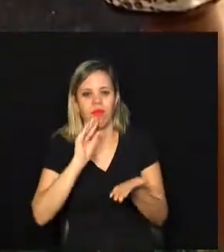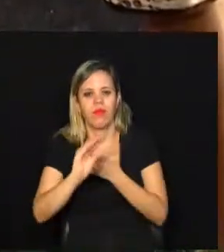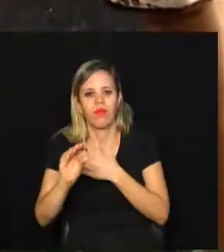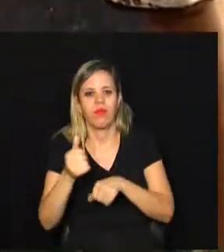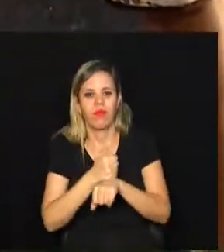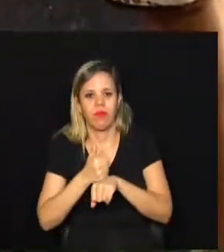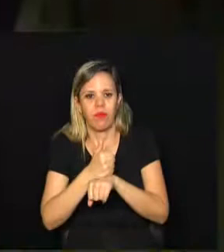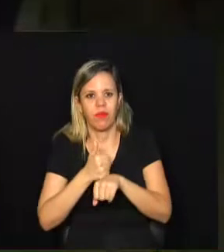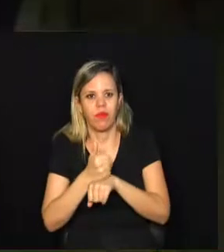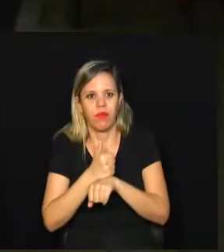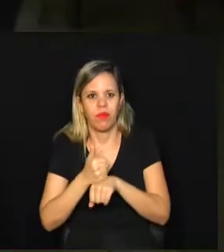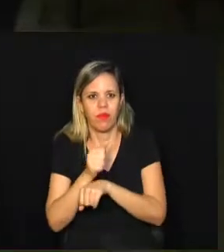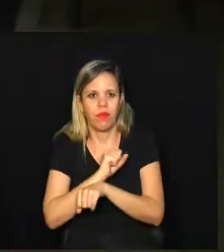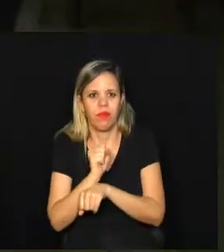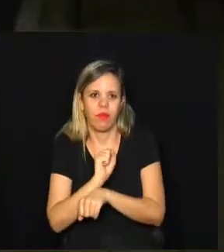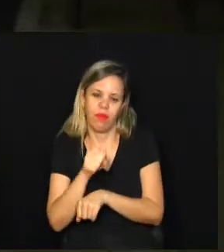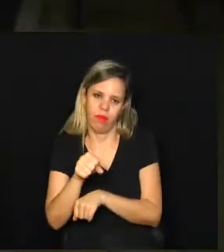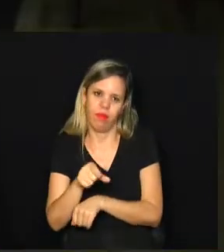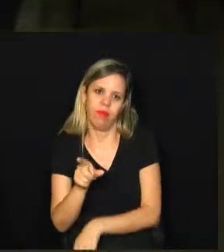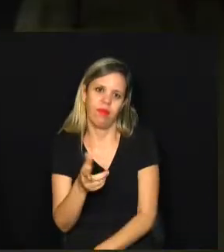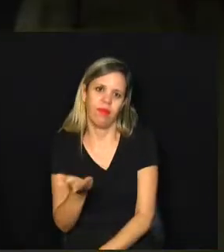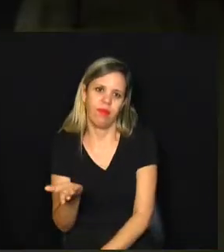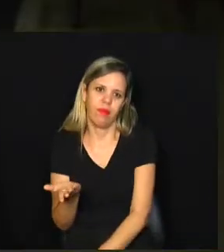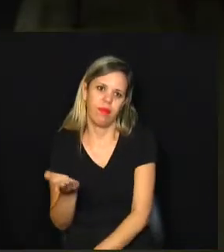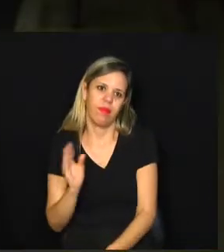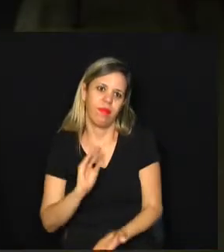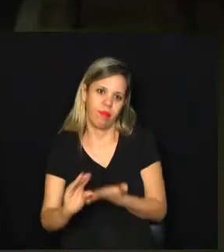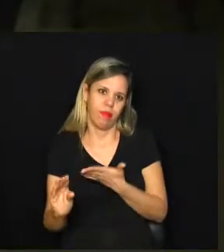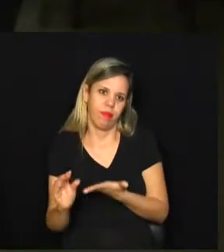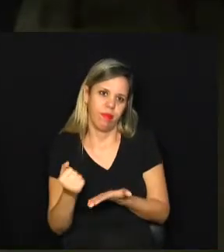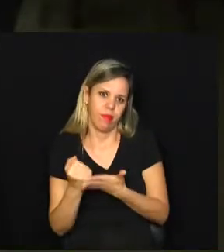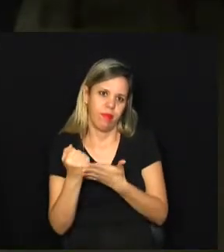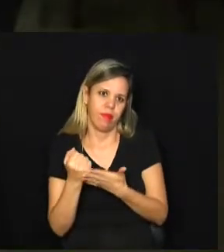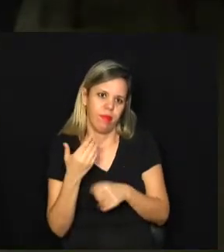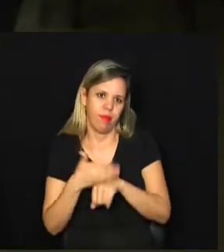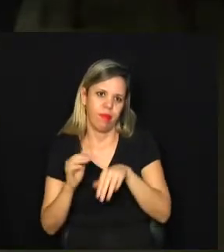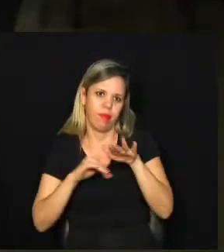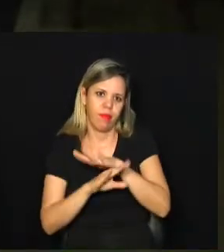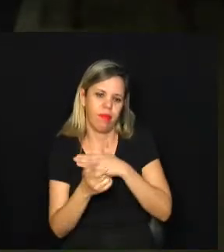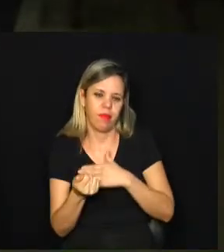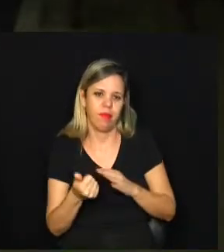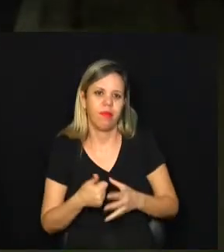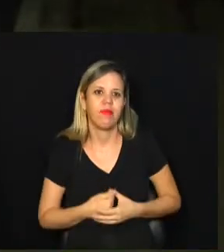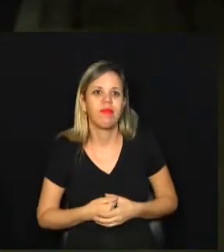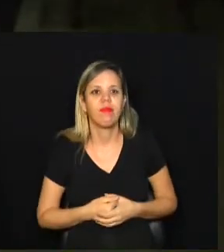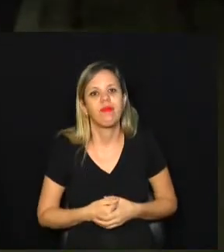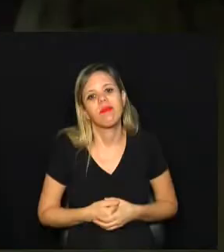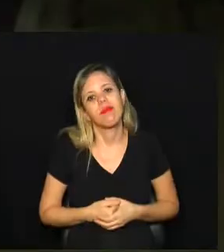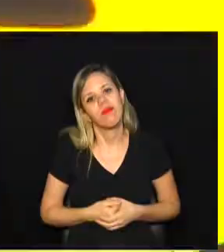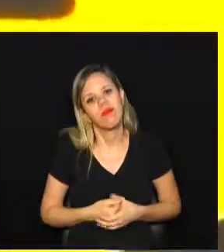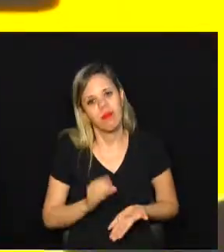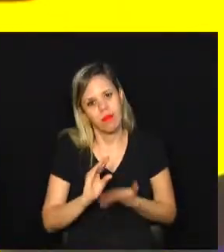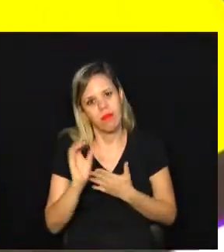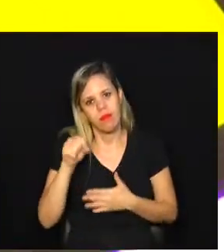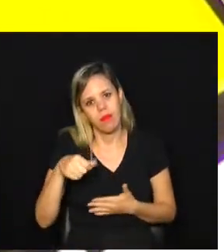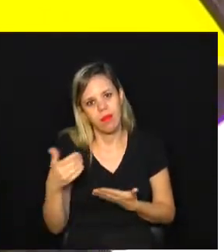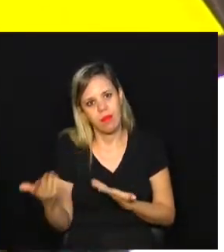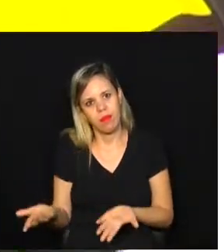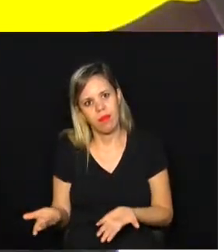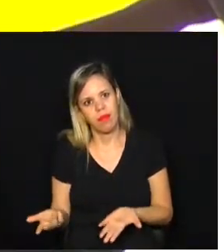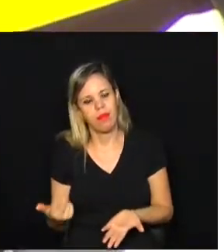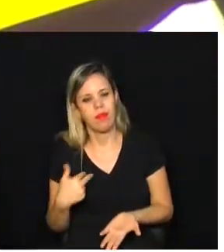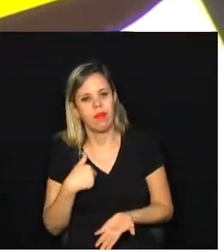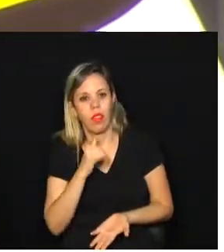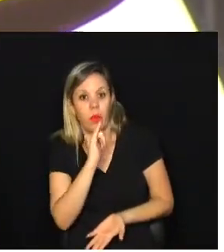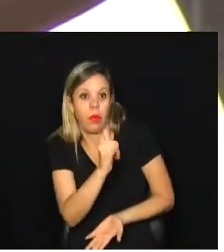carreira de piloto? Provavelmente sim. Investir e deixar guardado um pouquinho, né? Mas vou investir sim. E não dá para